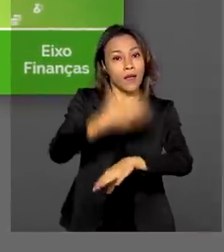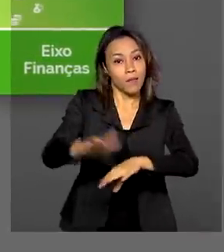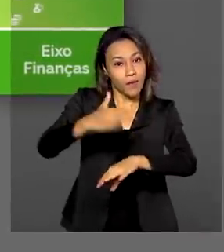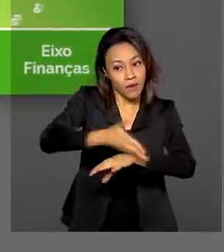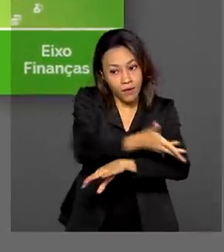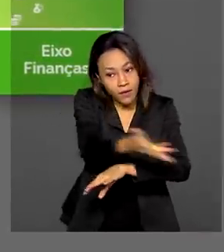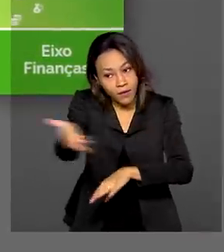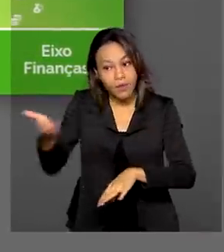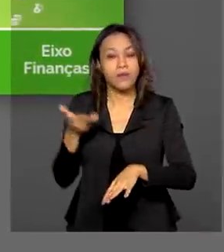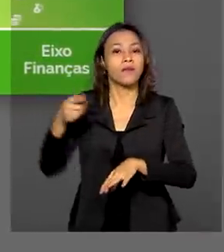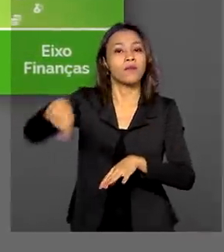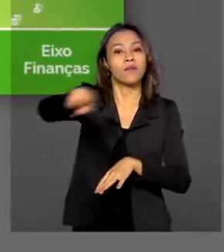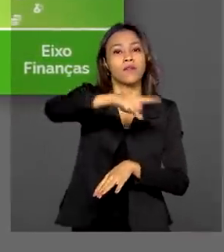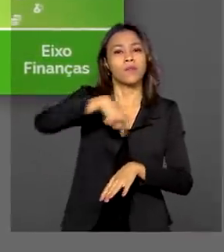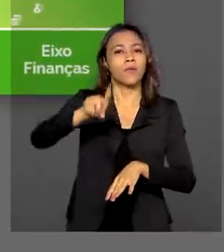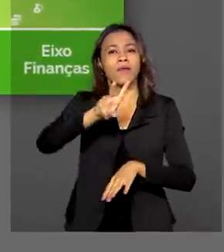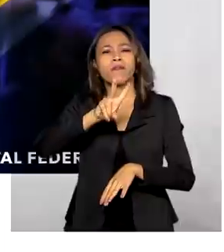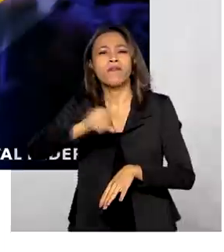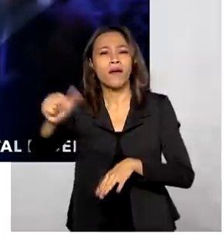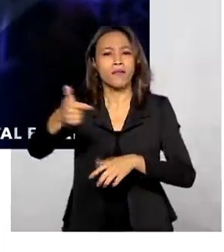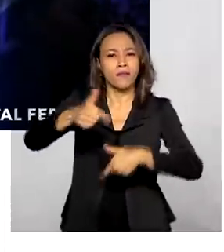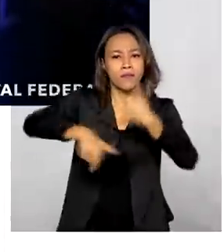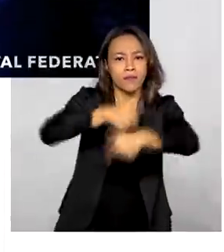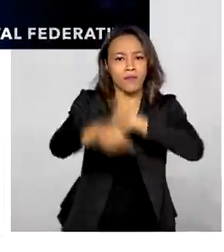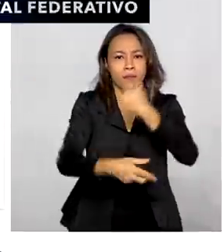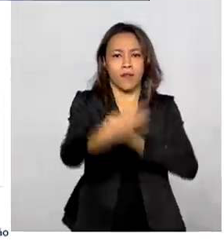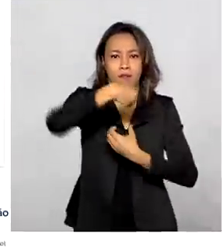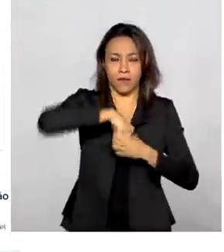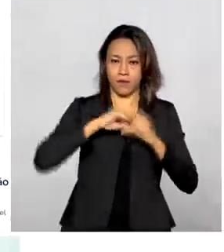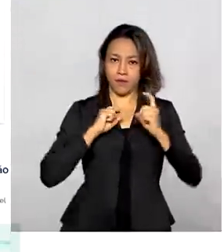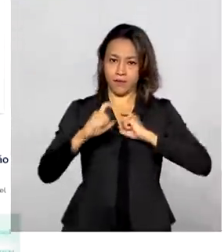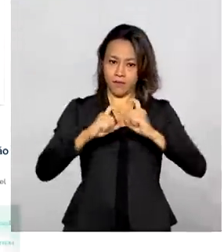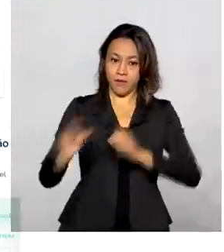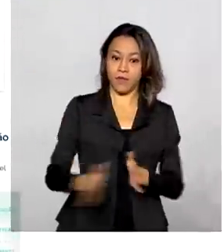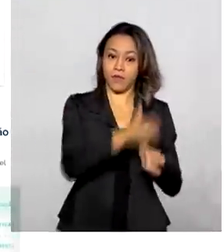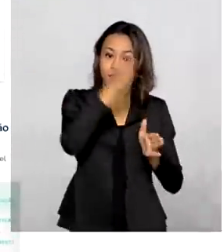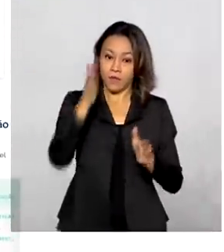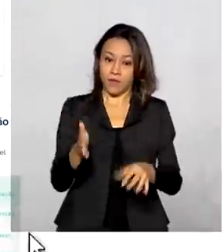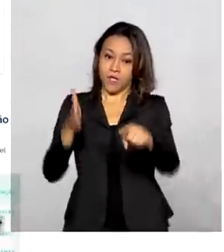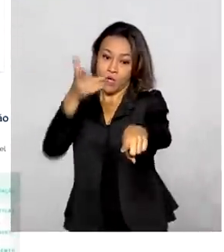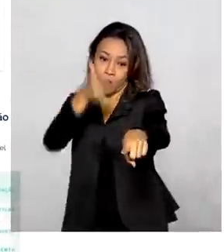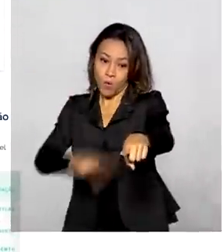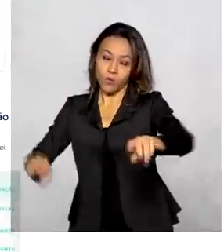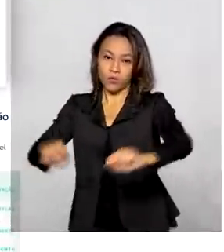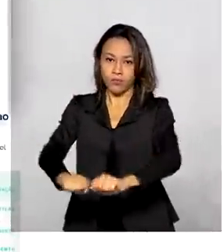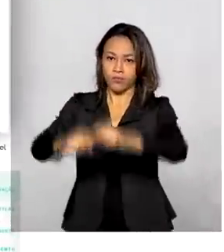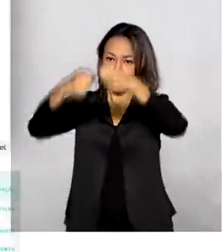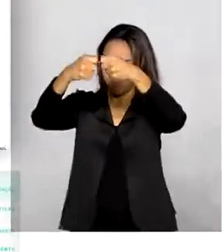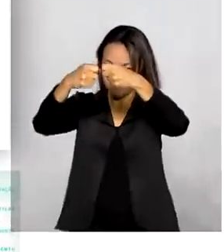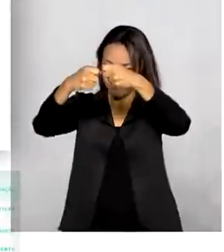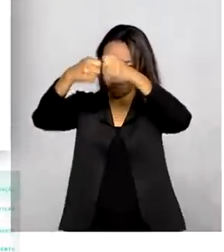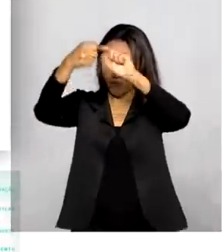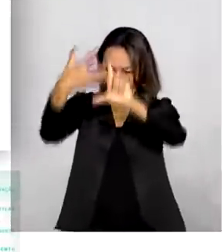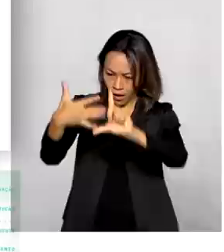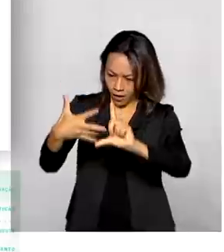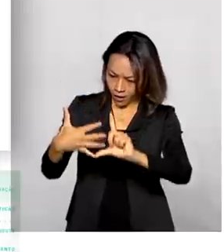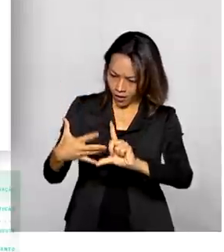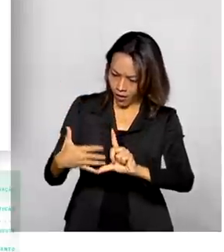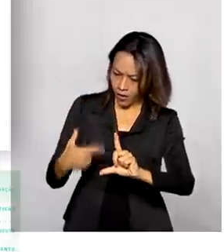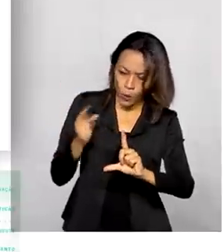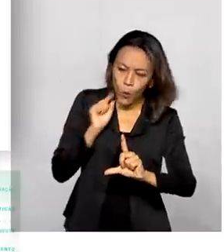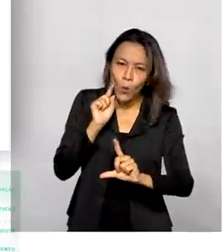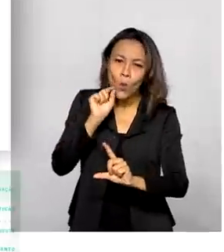atualiza os envolvidos na administração pública. E o Portal Federativo, onde o gestor municipal pode encontrar